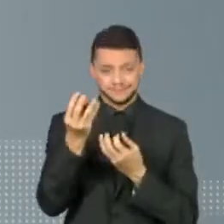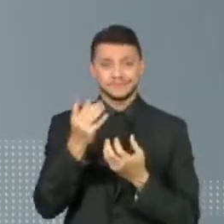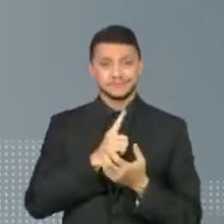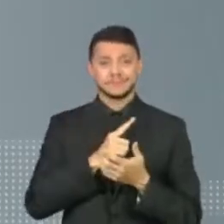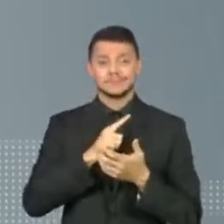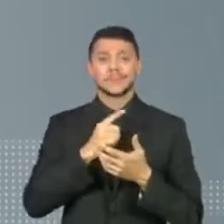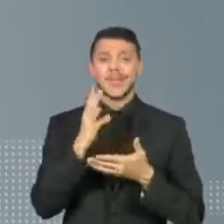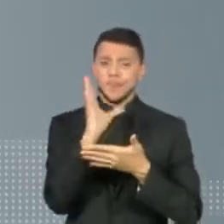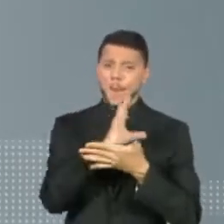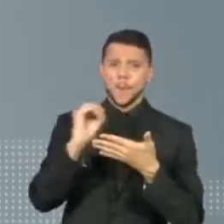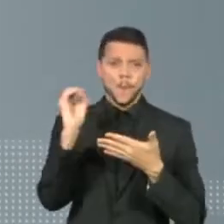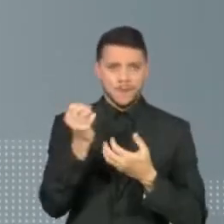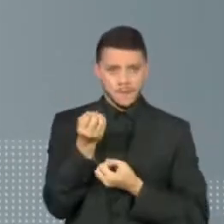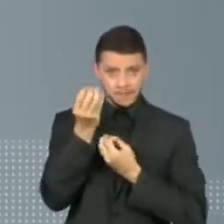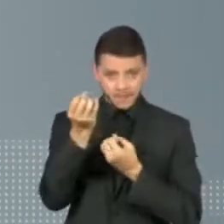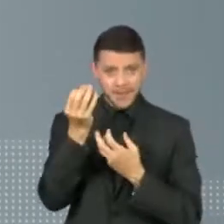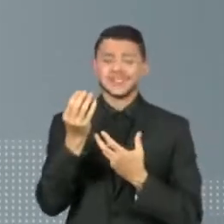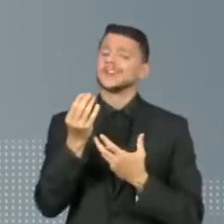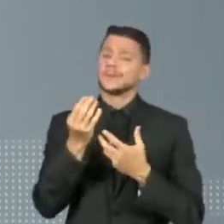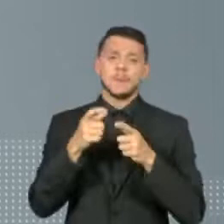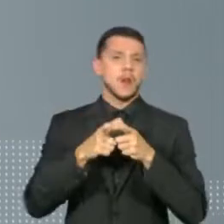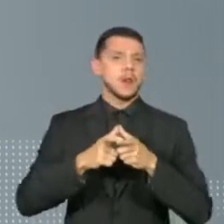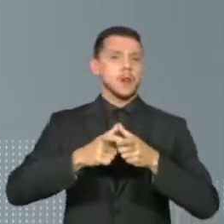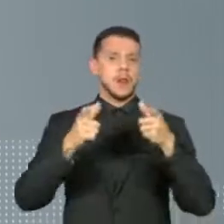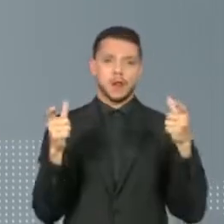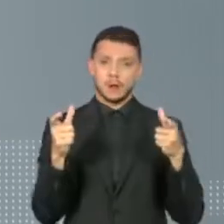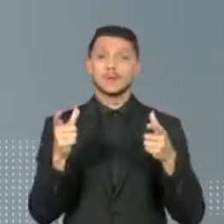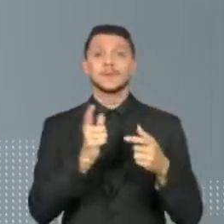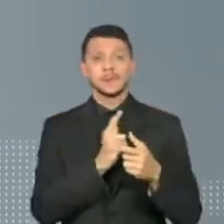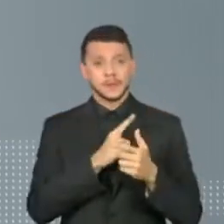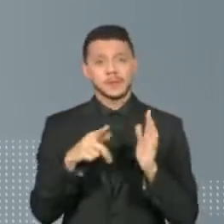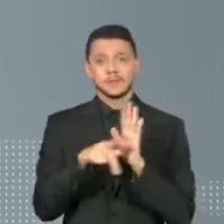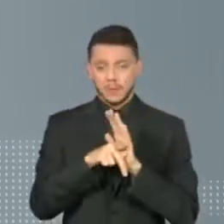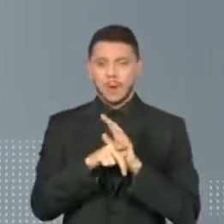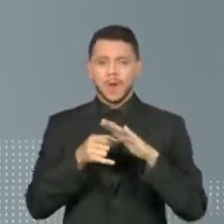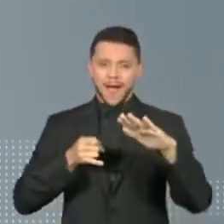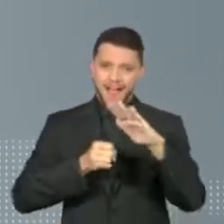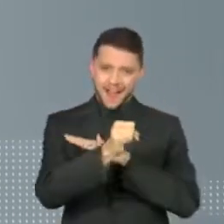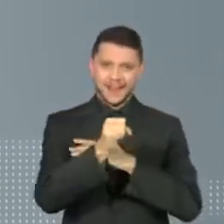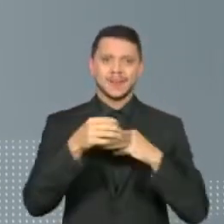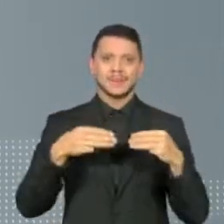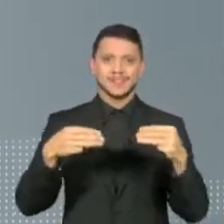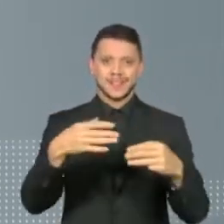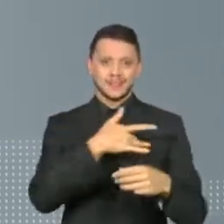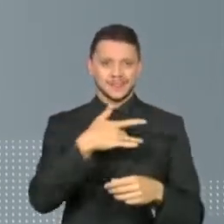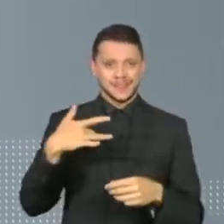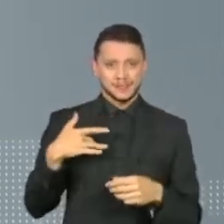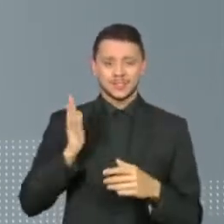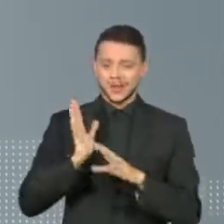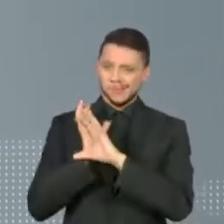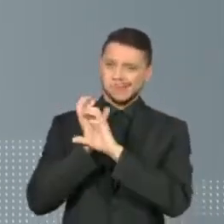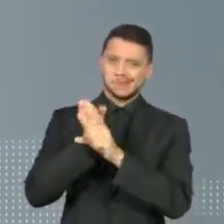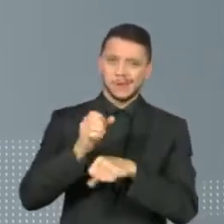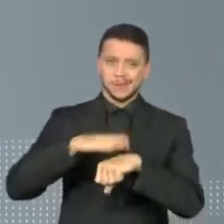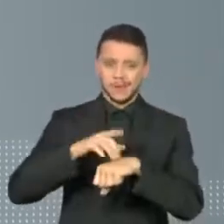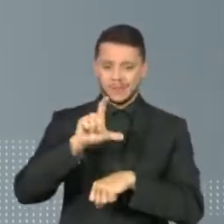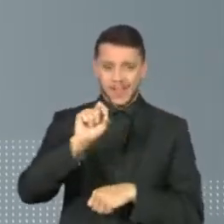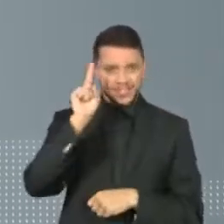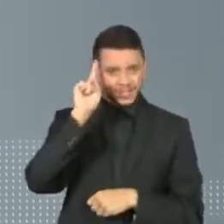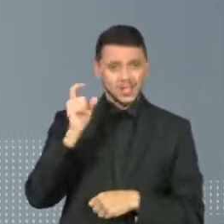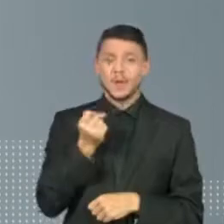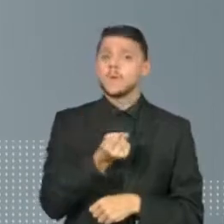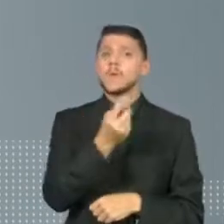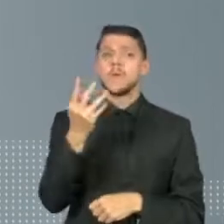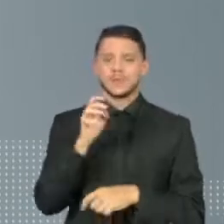vacinação é ainda maior. Depois do alegado ataque hacker ao Ministério da Saúde, que completou 10 dias, 17 estados têm